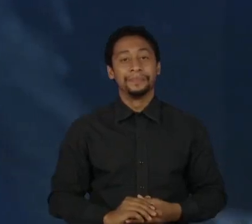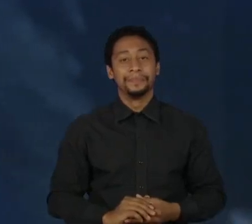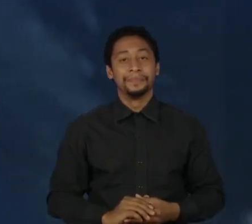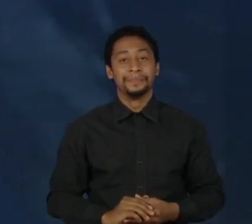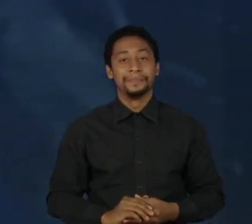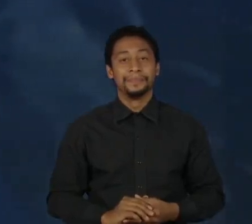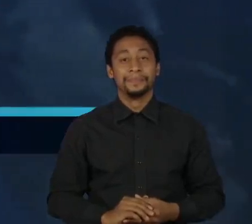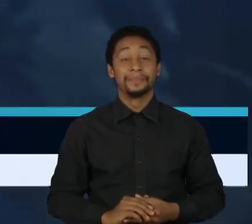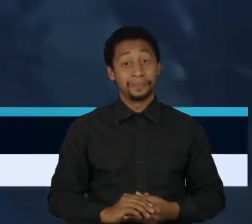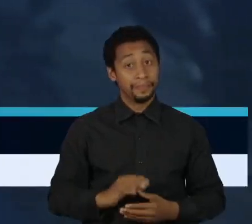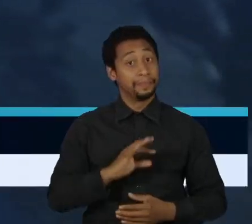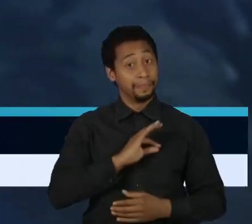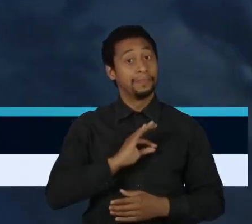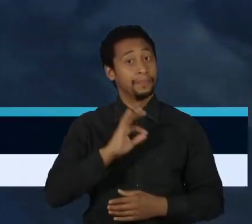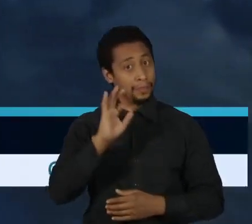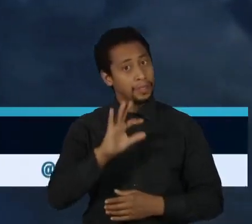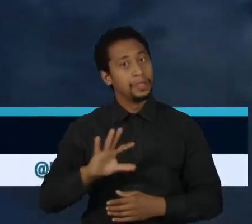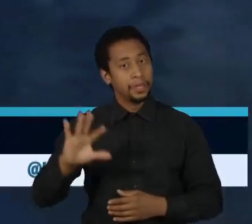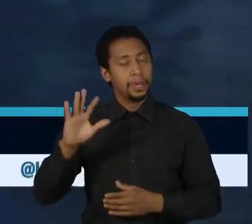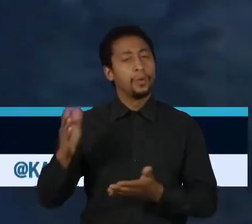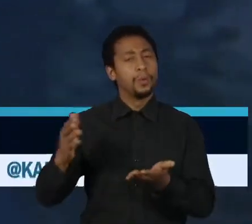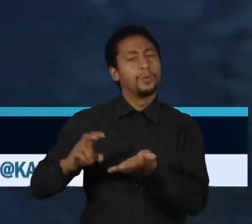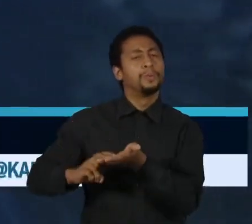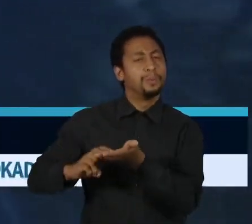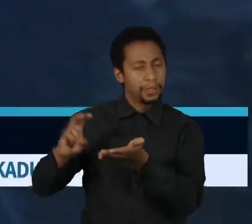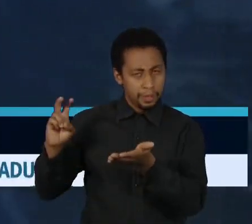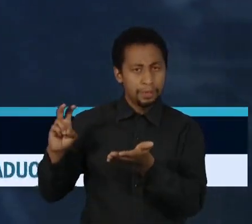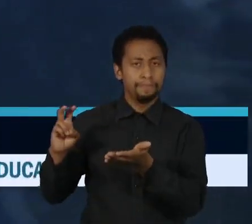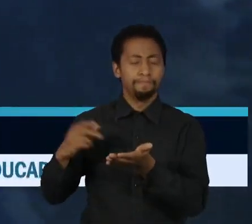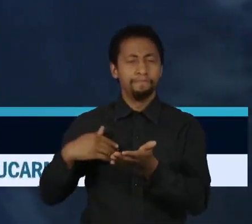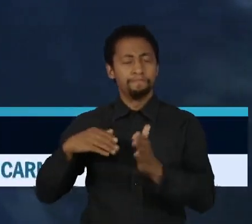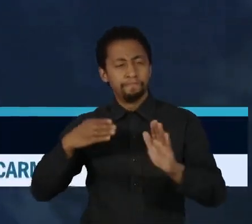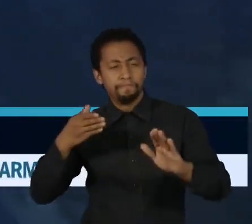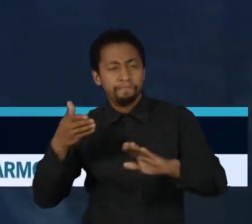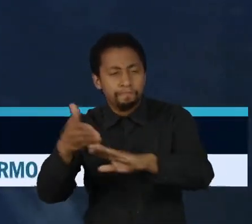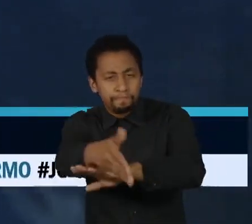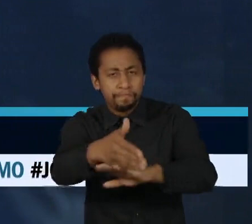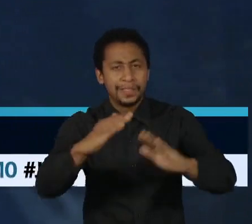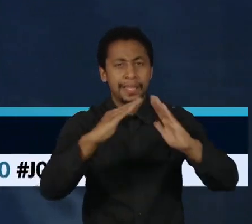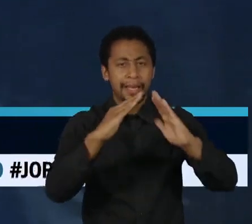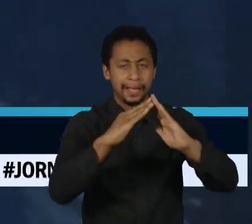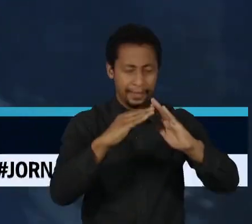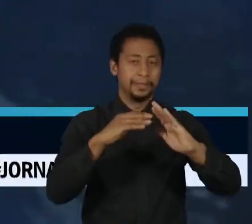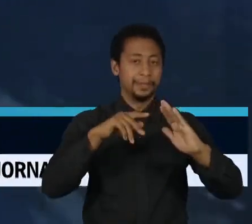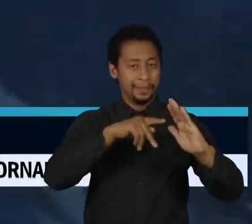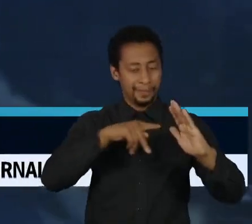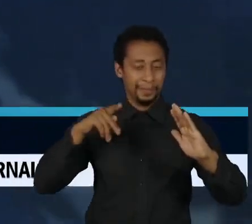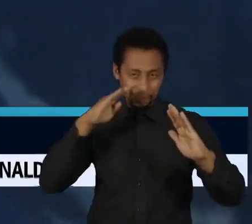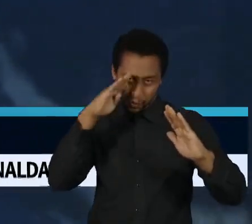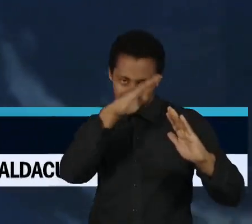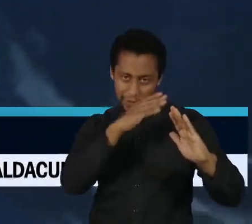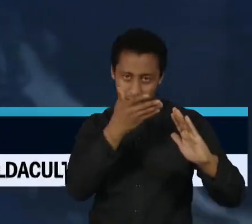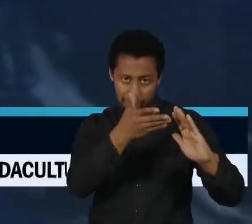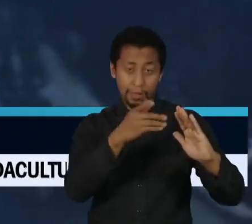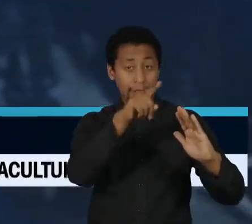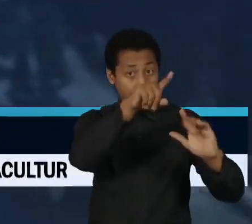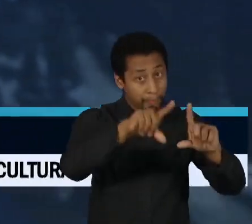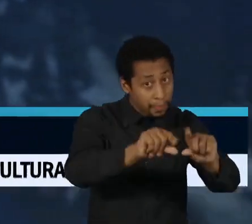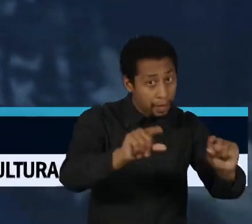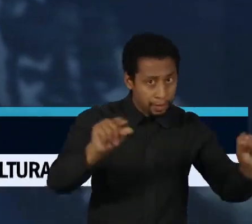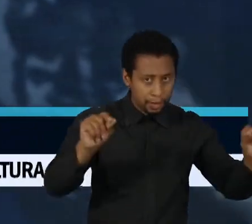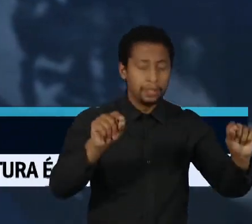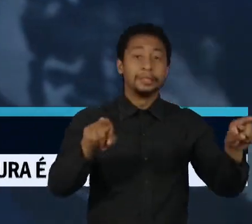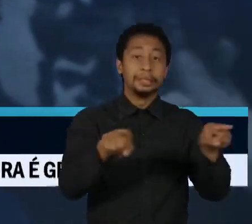A Polícia Federal cumpriu na manhã de hoje um mandado de busca e apreensão na casa de Jair Bolsonaro em Brasília. Na mesma operação,